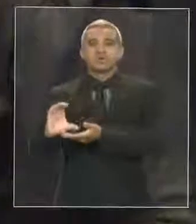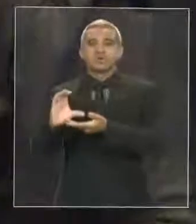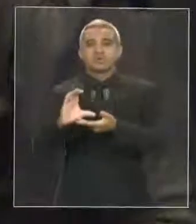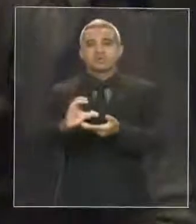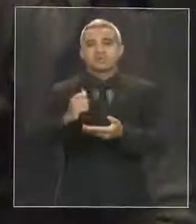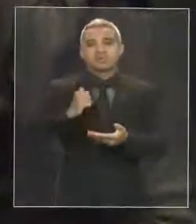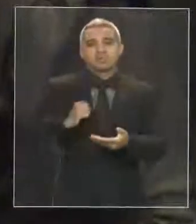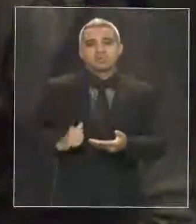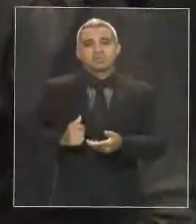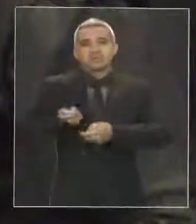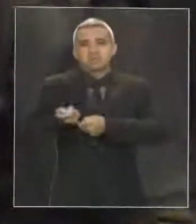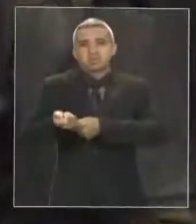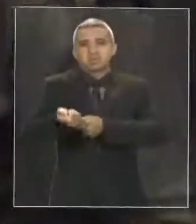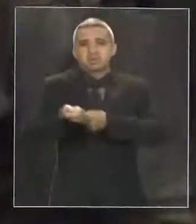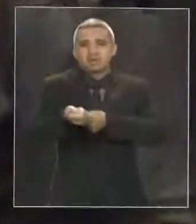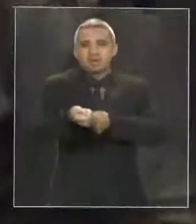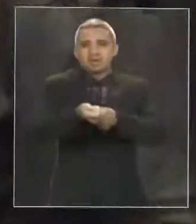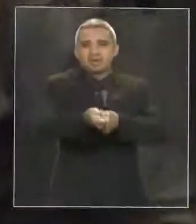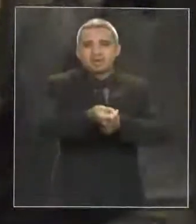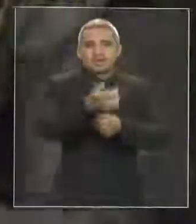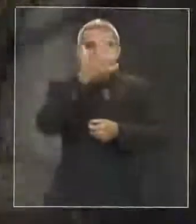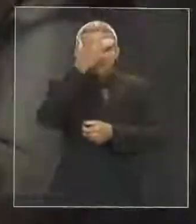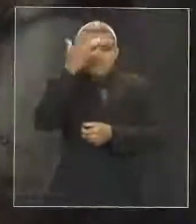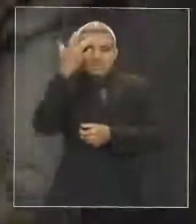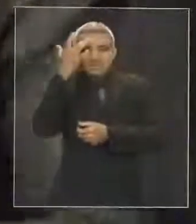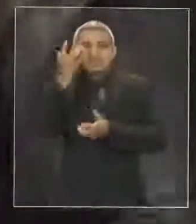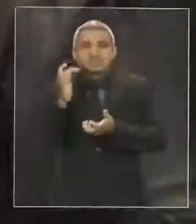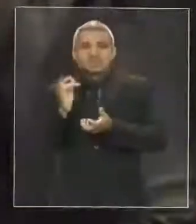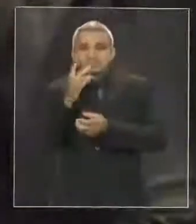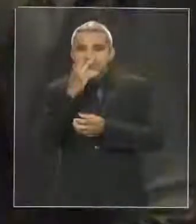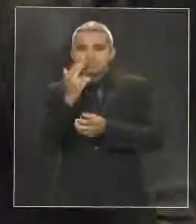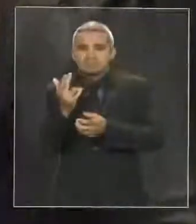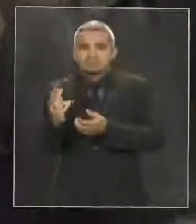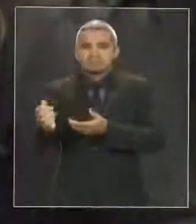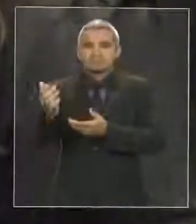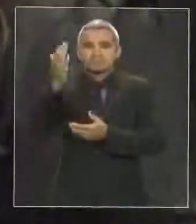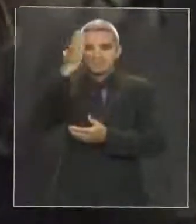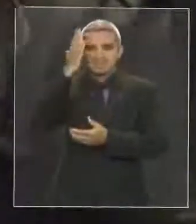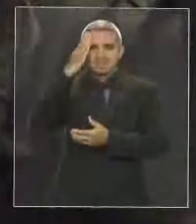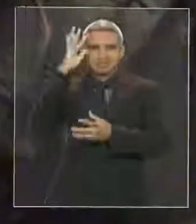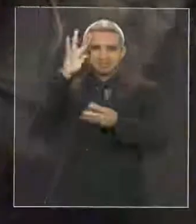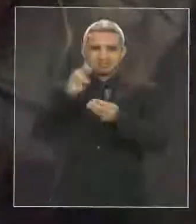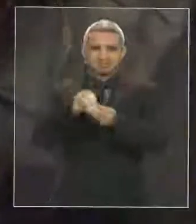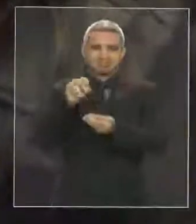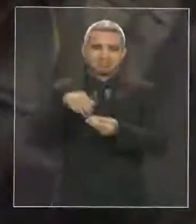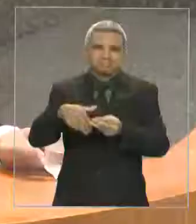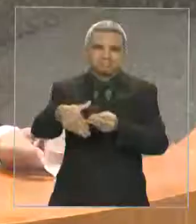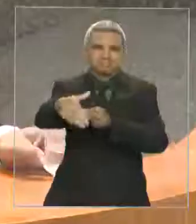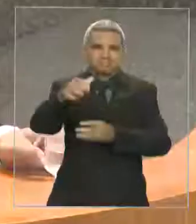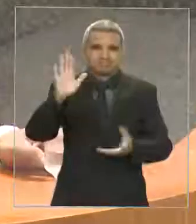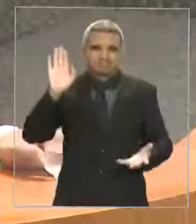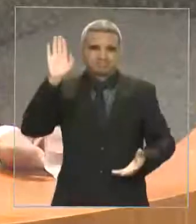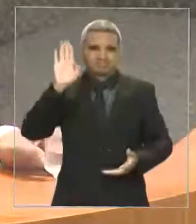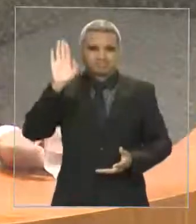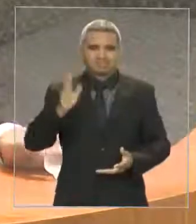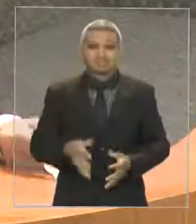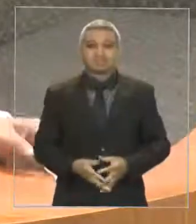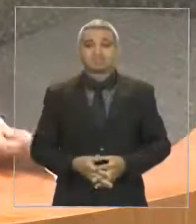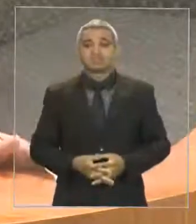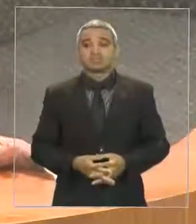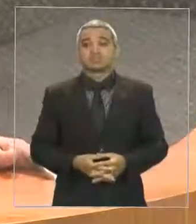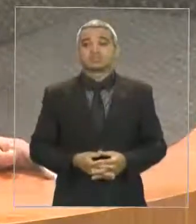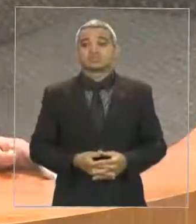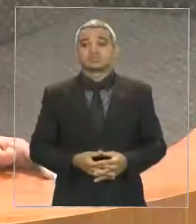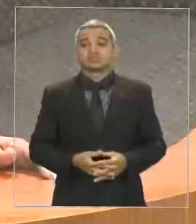aquisitivo pequeno nas mãos e a gente sabe para quê. O deputado César Pires e depois o deputado Sousa Neto para a gente ler.